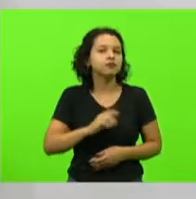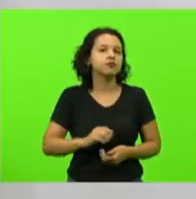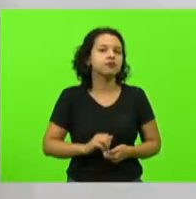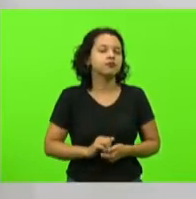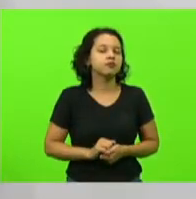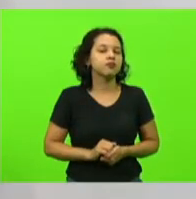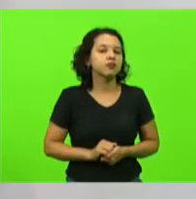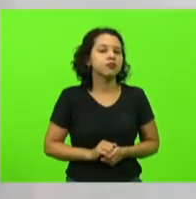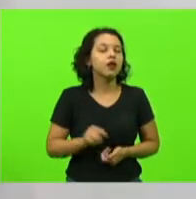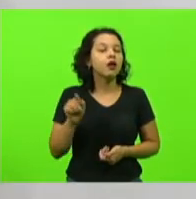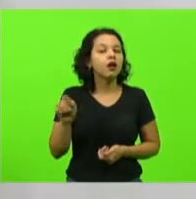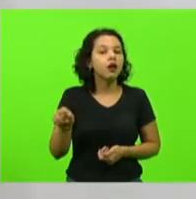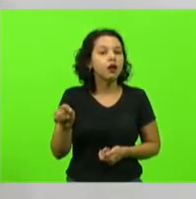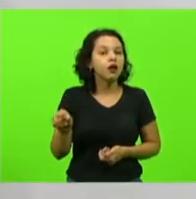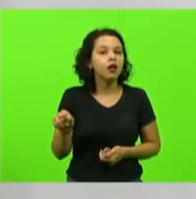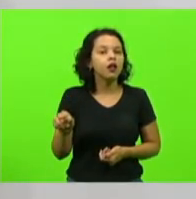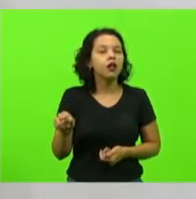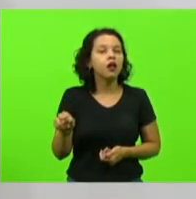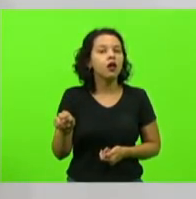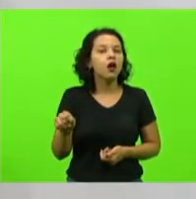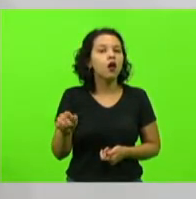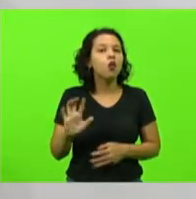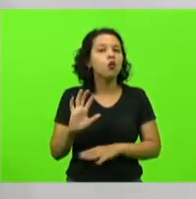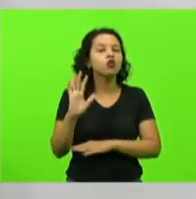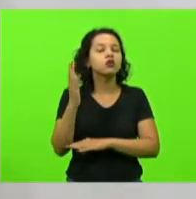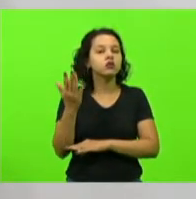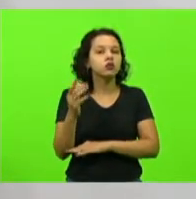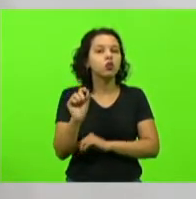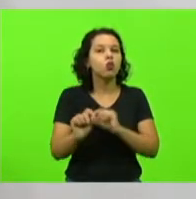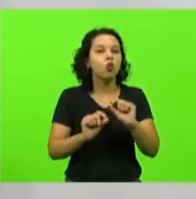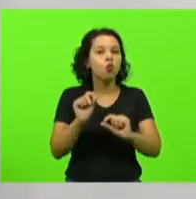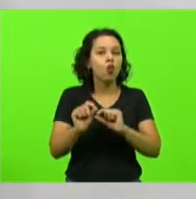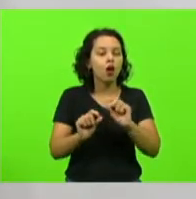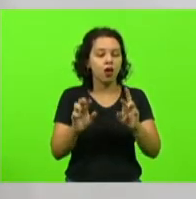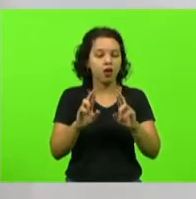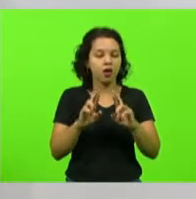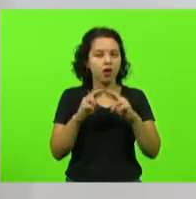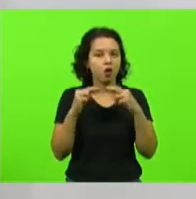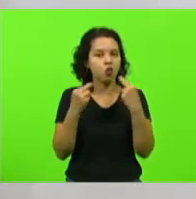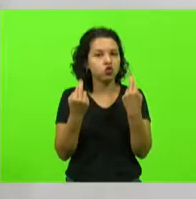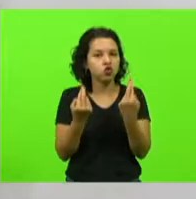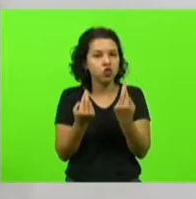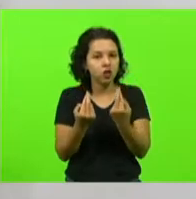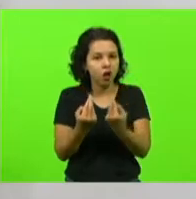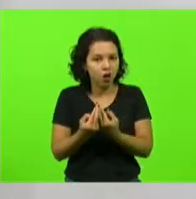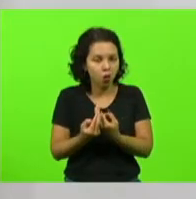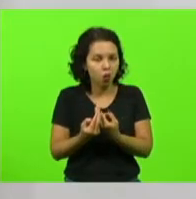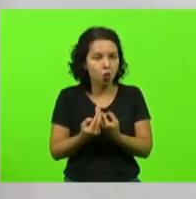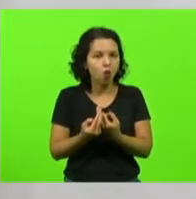ele passa por algo chamado uma audiência de custódia.